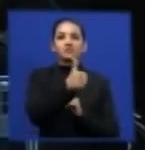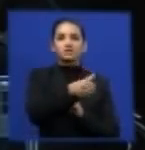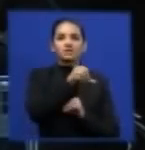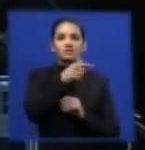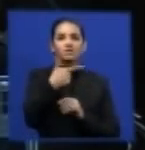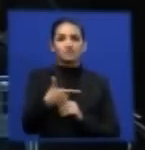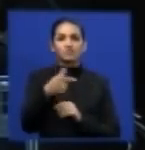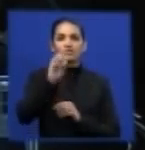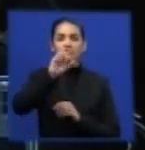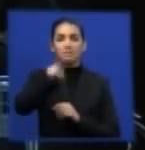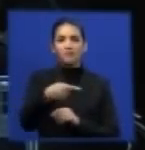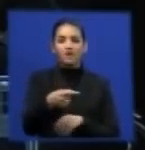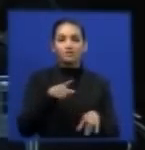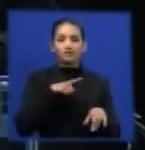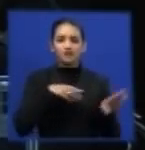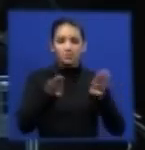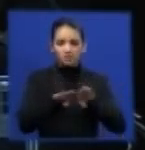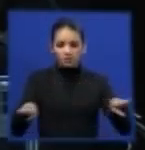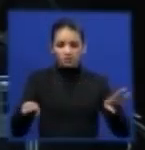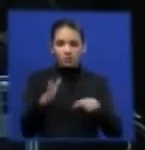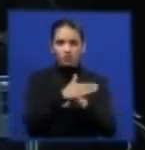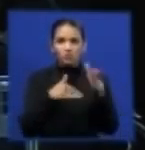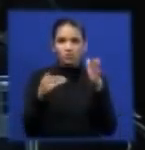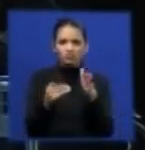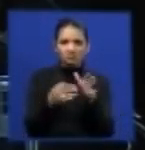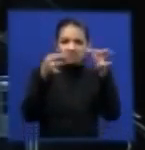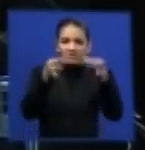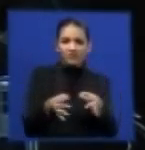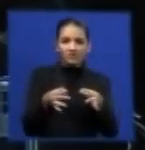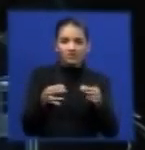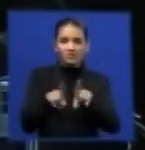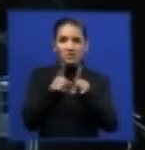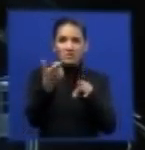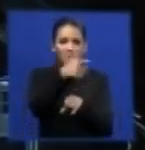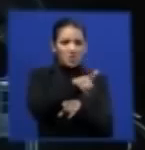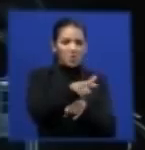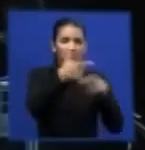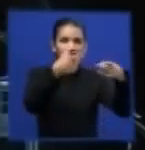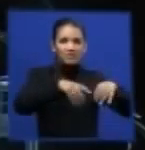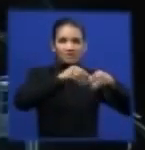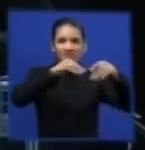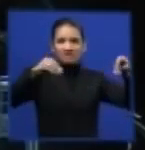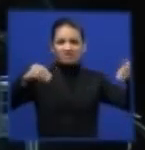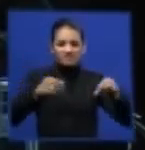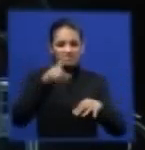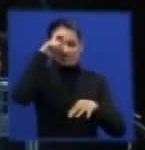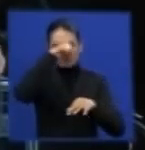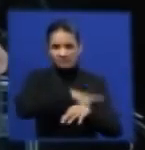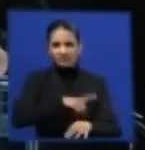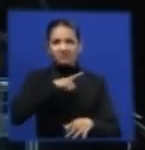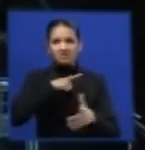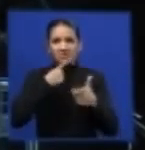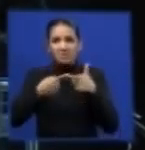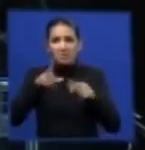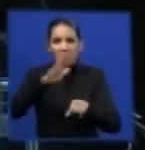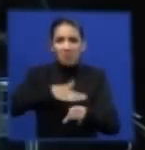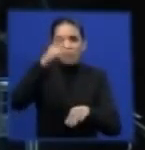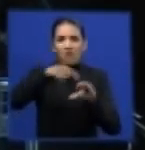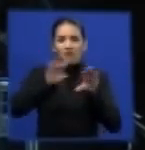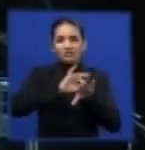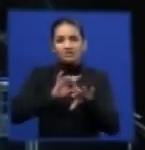pavimentados. E desses 192 mil quilômetros pavimentados, 78% está em situação